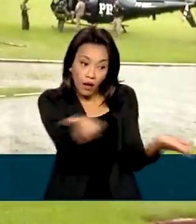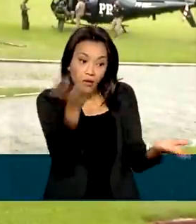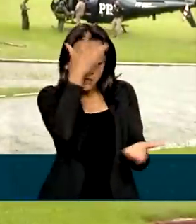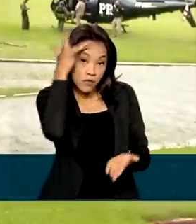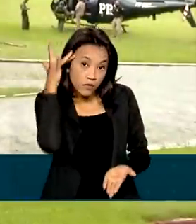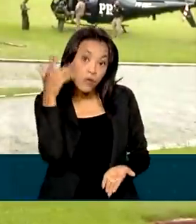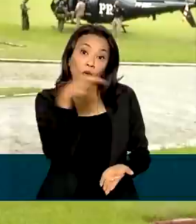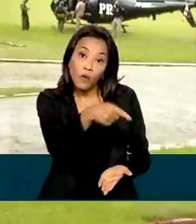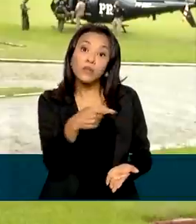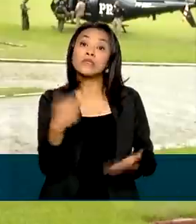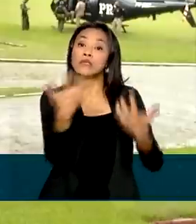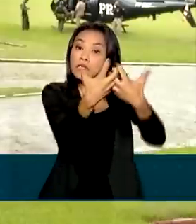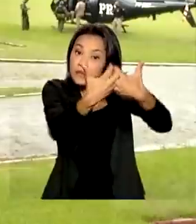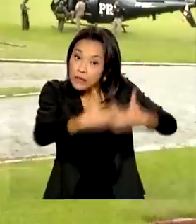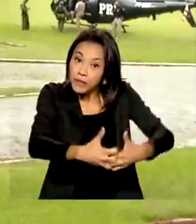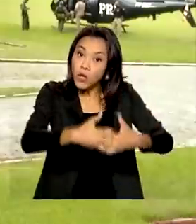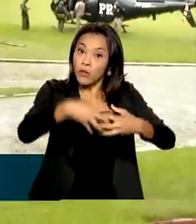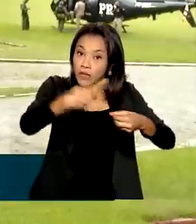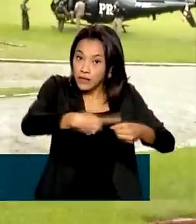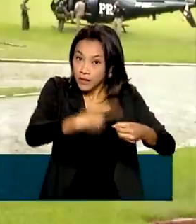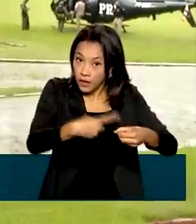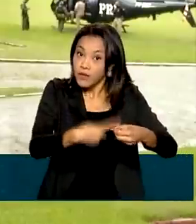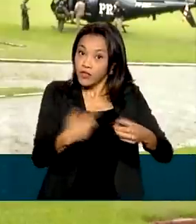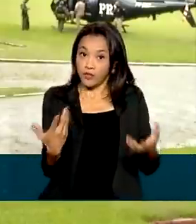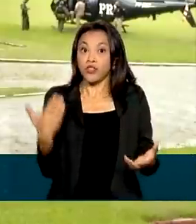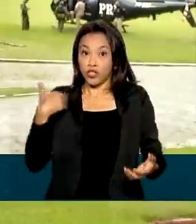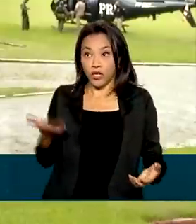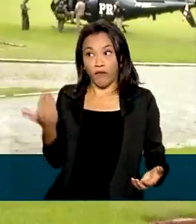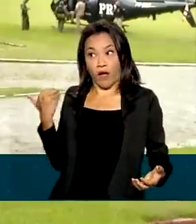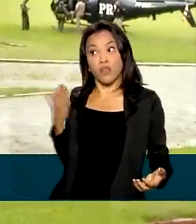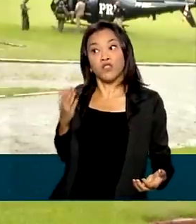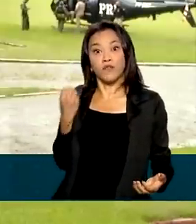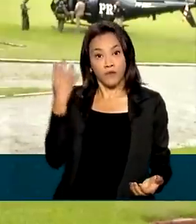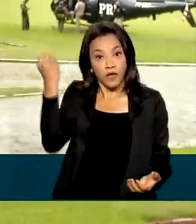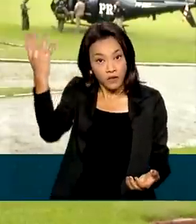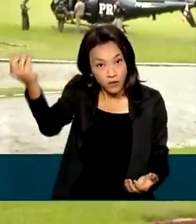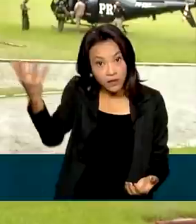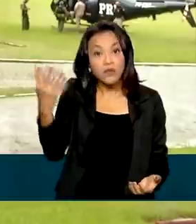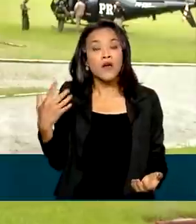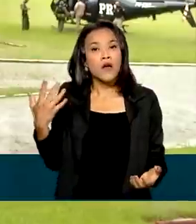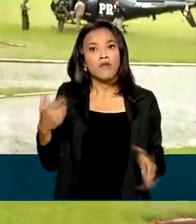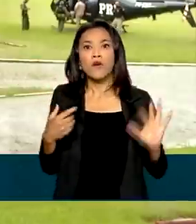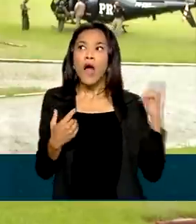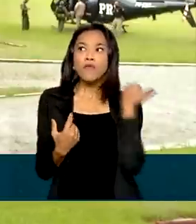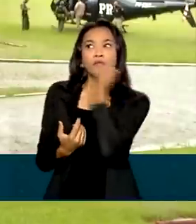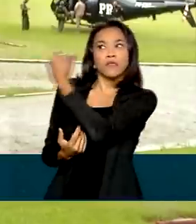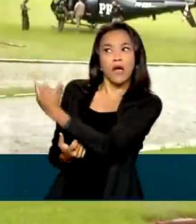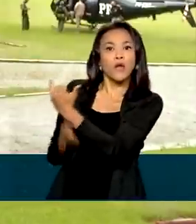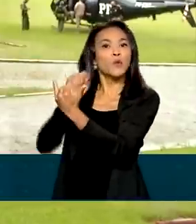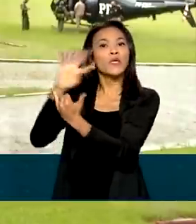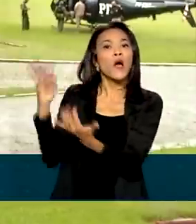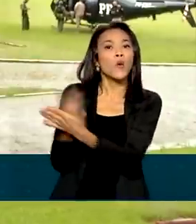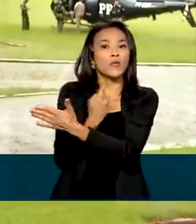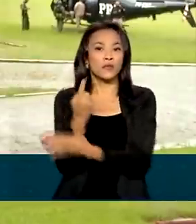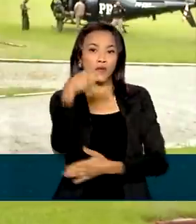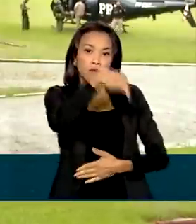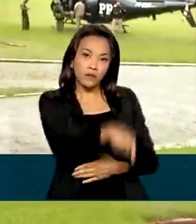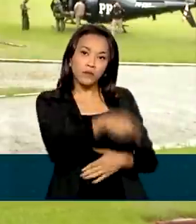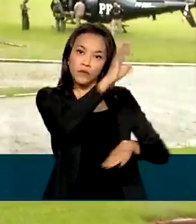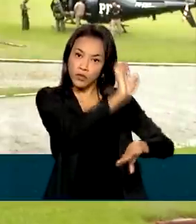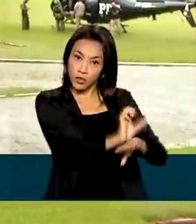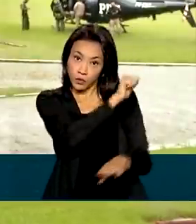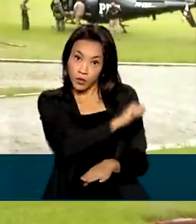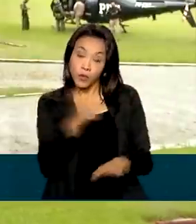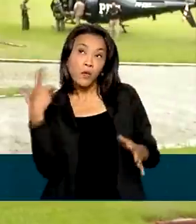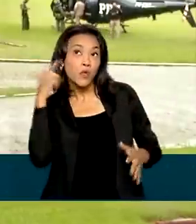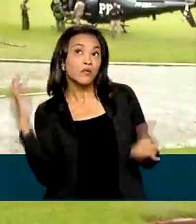Petrópolis, apesar de estar em viagem ao exterior. Segundo ele, tão logo foi informado da tragédia na região serrana, entrou em contato